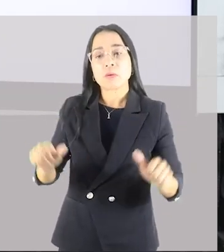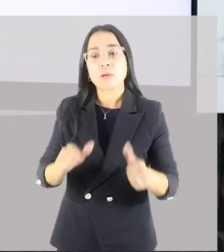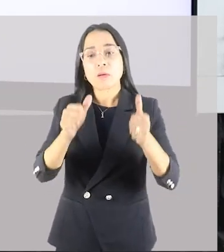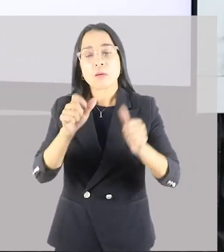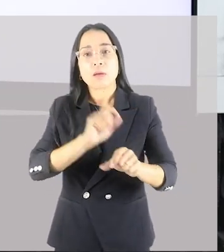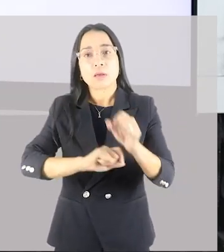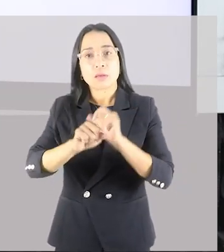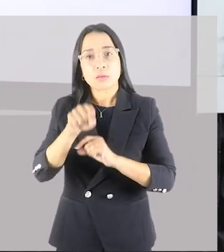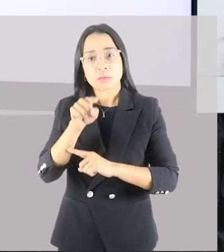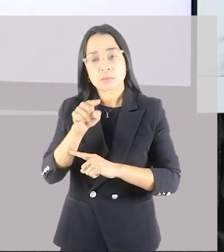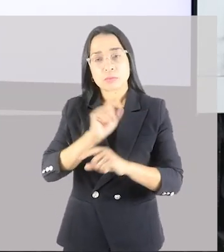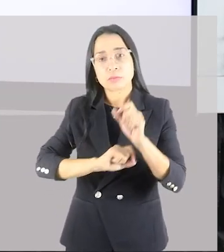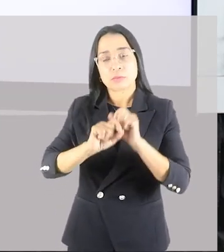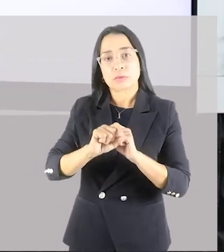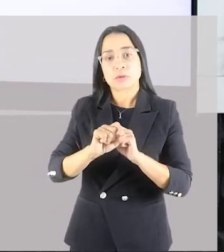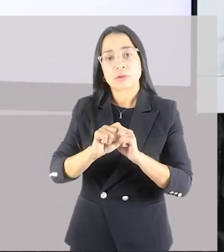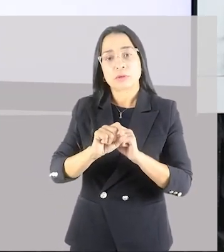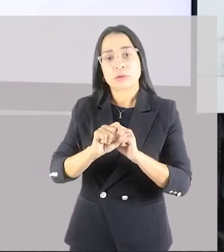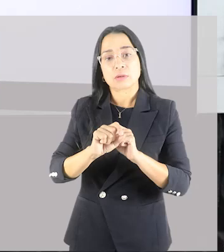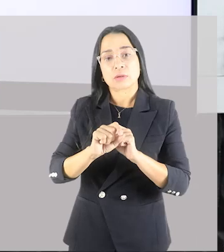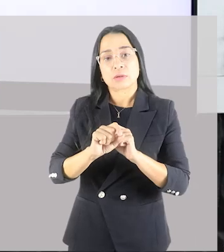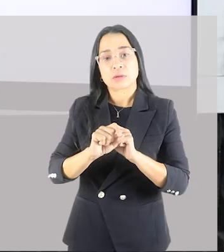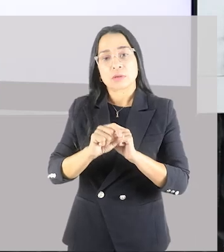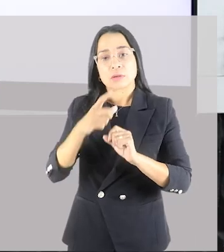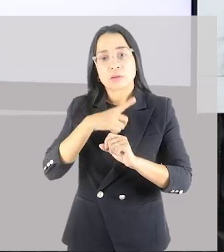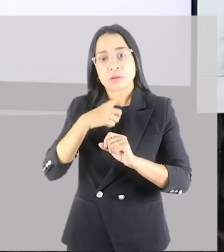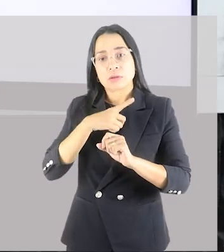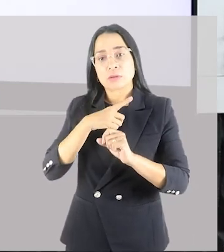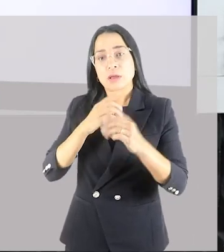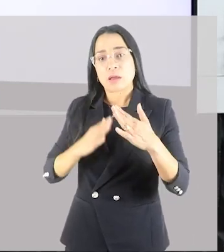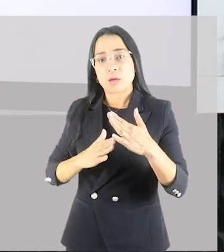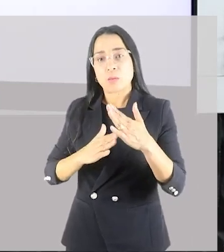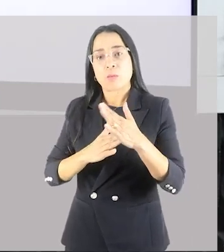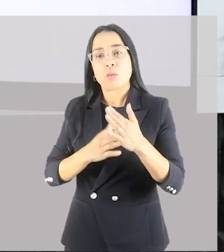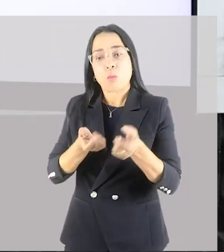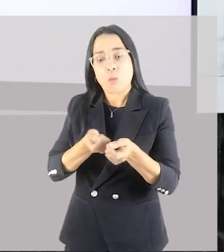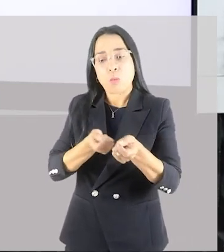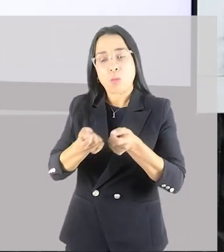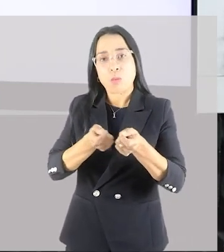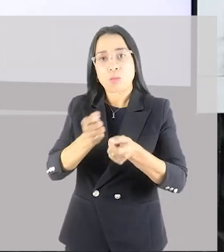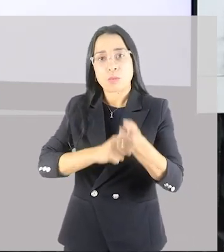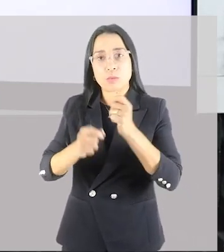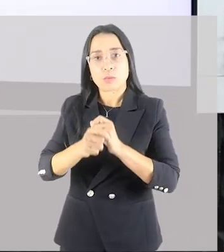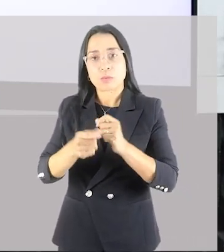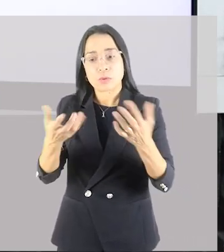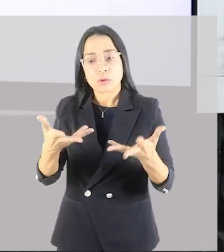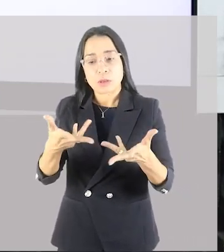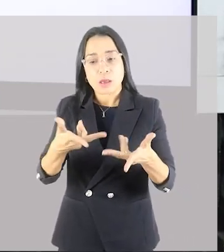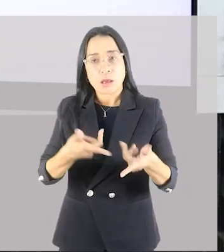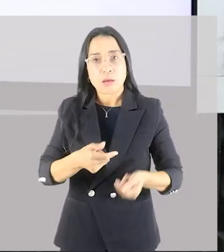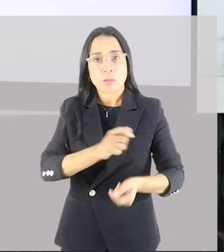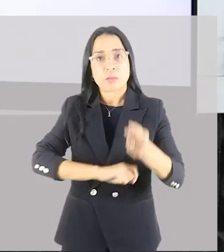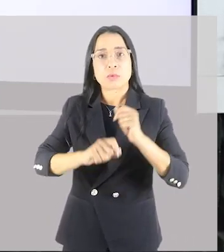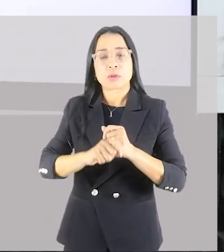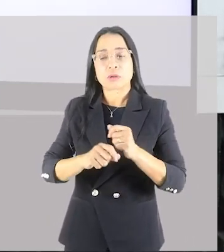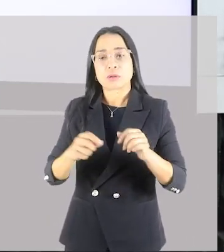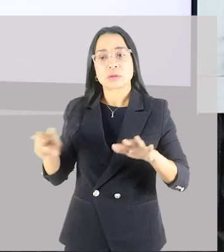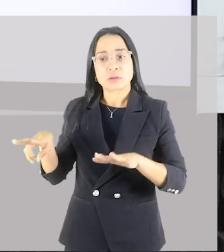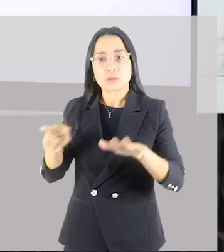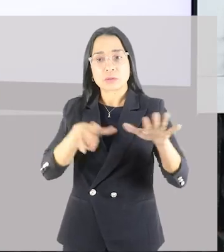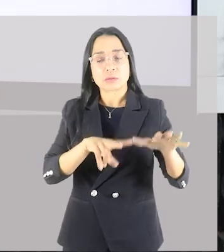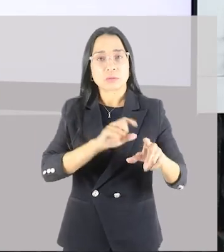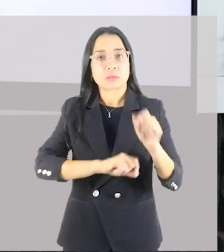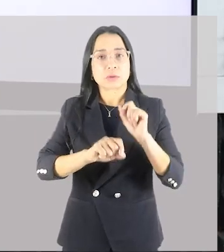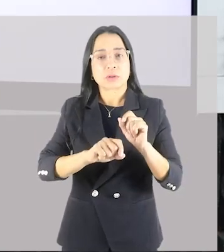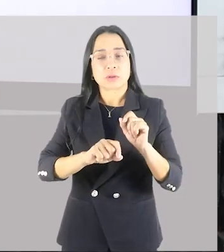para você ter o controle dessas atividades durante a sua semana. Então os princípios do